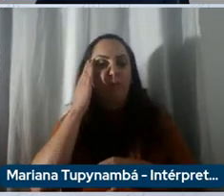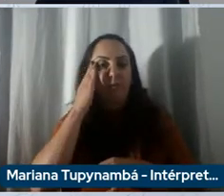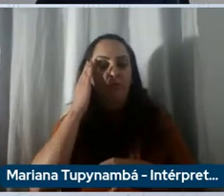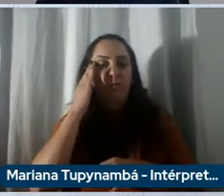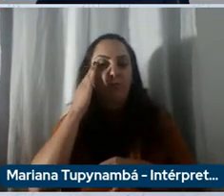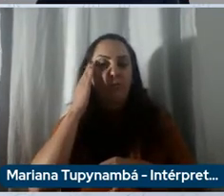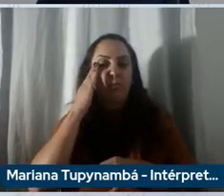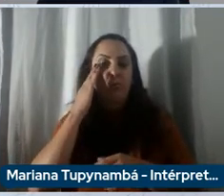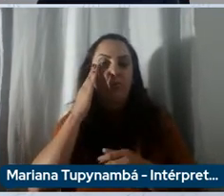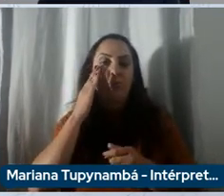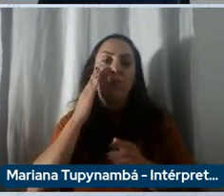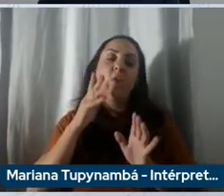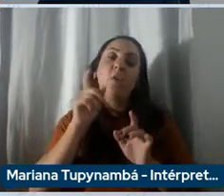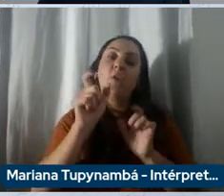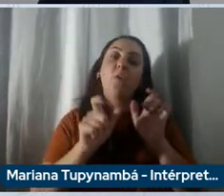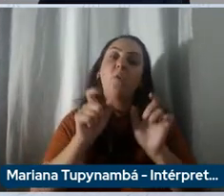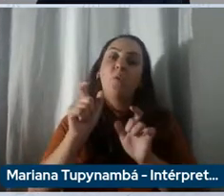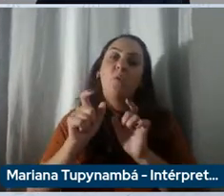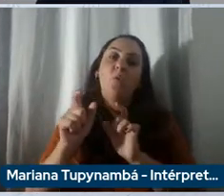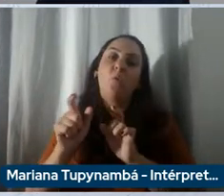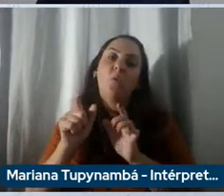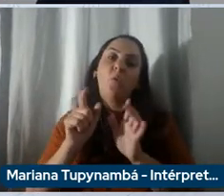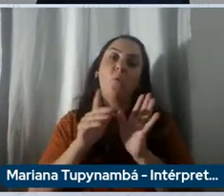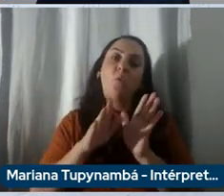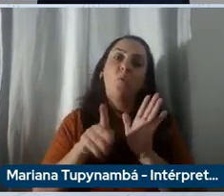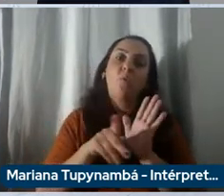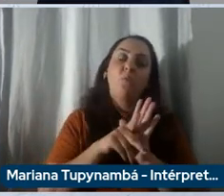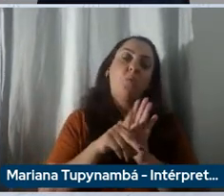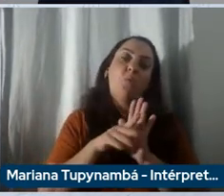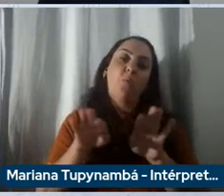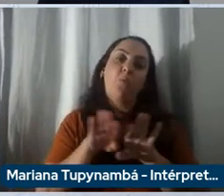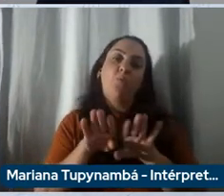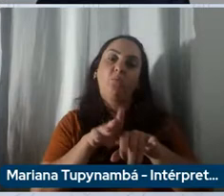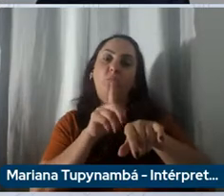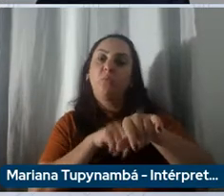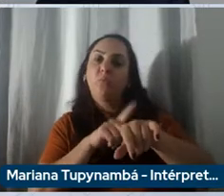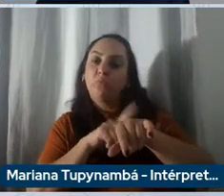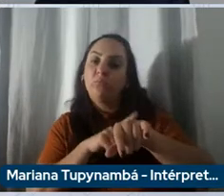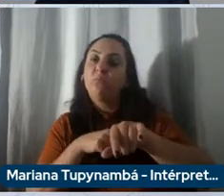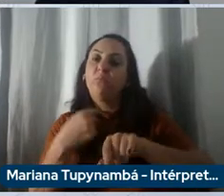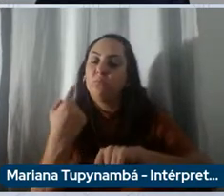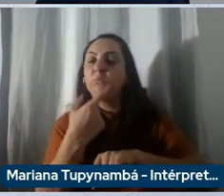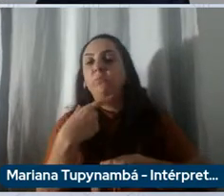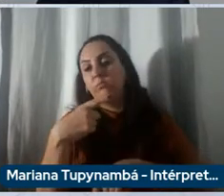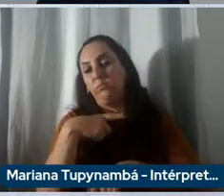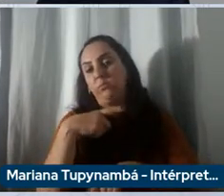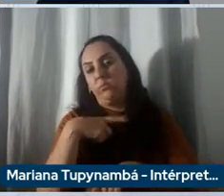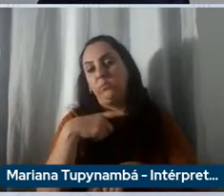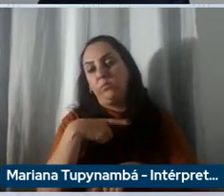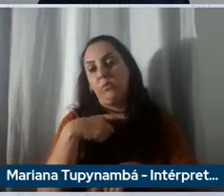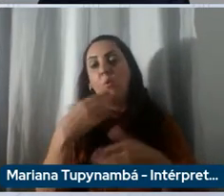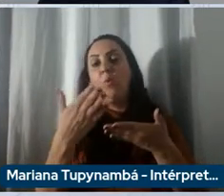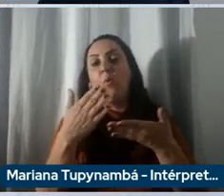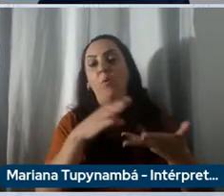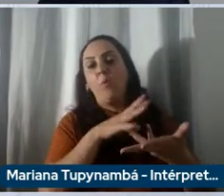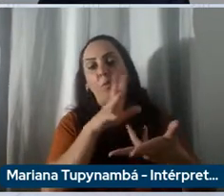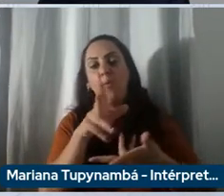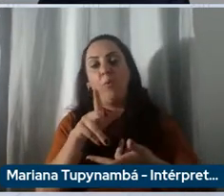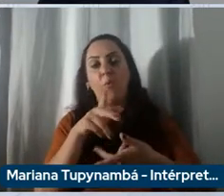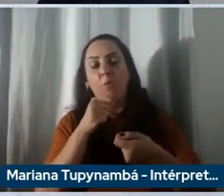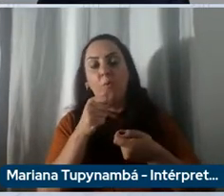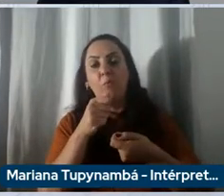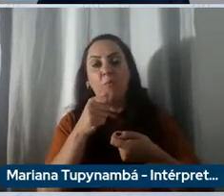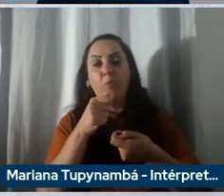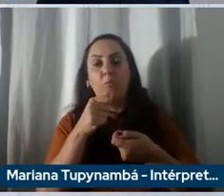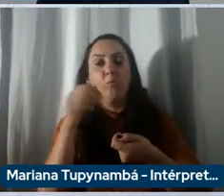e entender os tempos onde estamos né hoje o mundo está correndo a de uma velocidade incrível né se